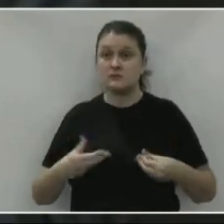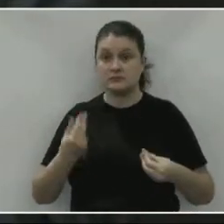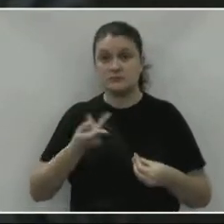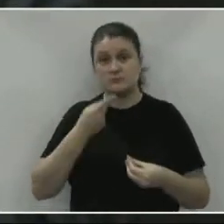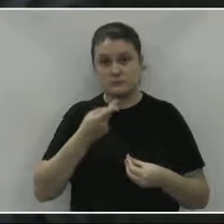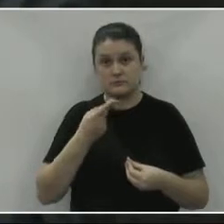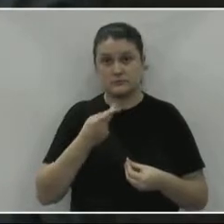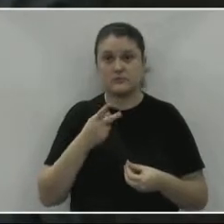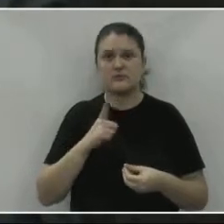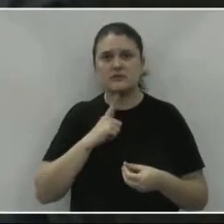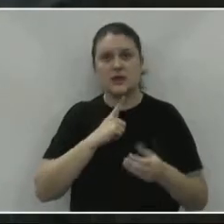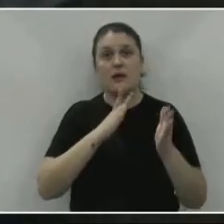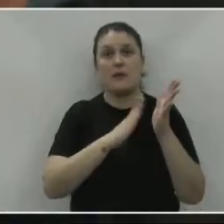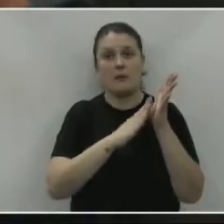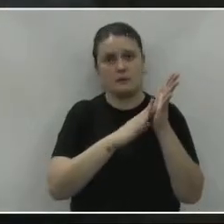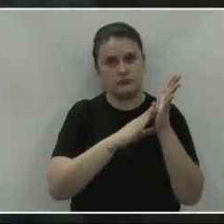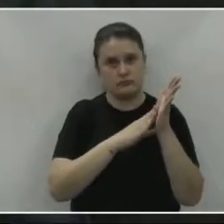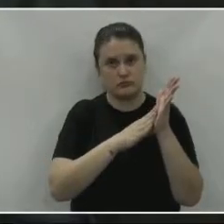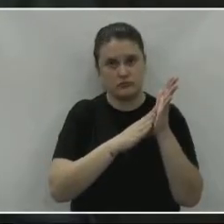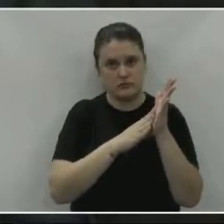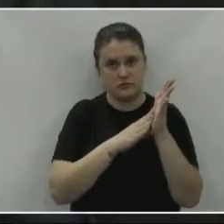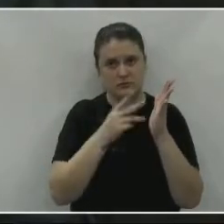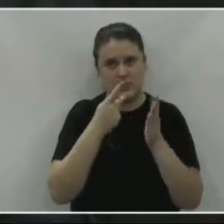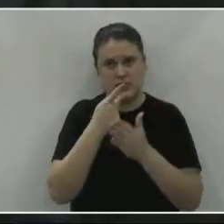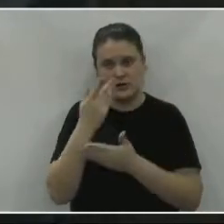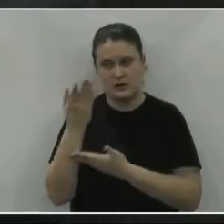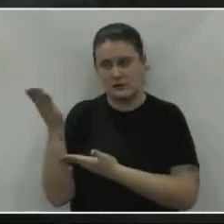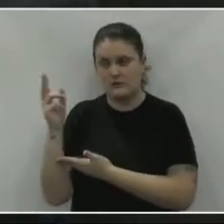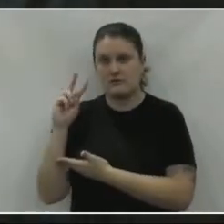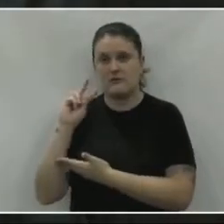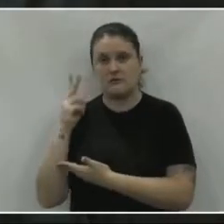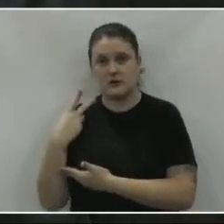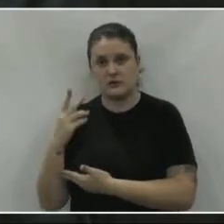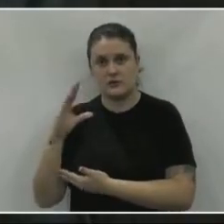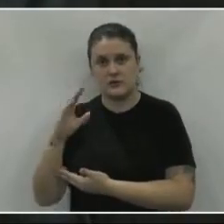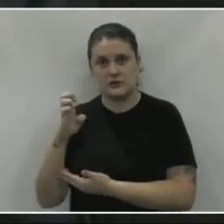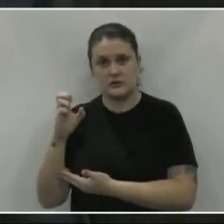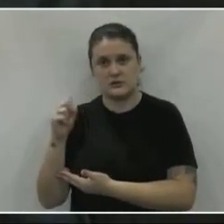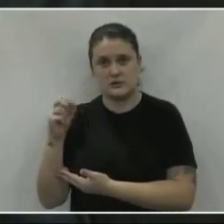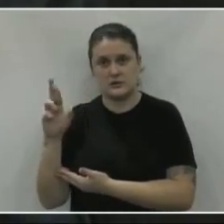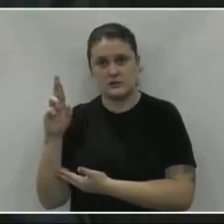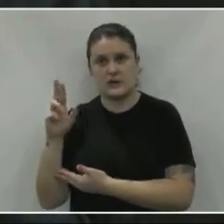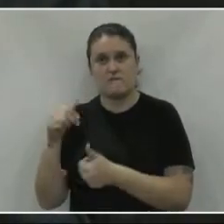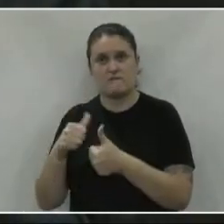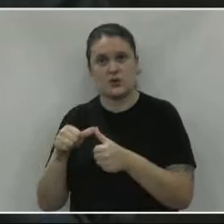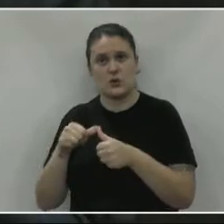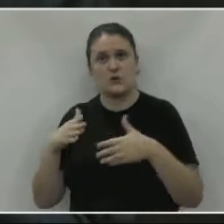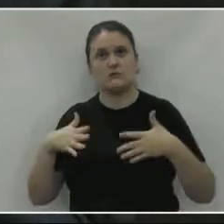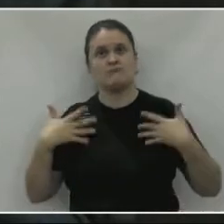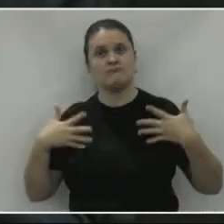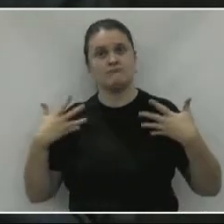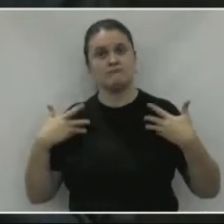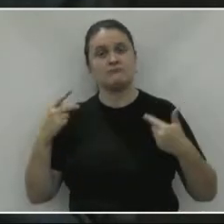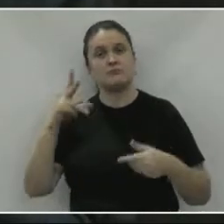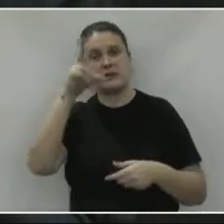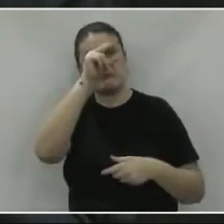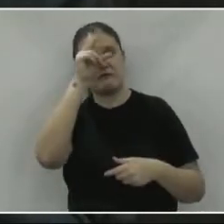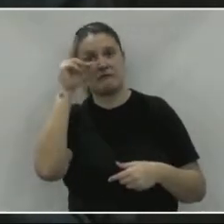a gente tem que aplaudir, como diz o vereador César, que ele ficou contente ali com as questões